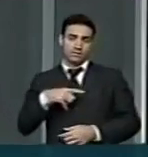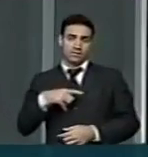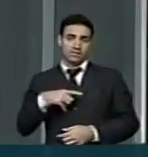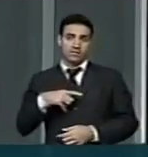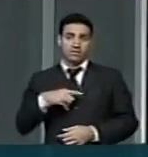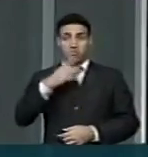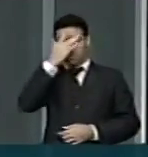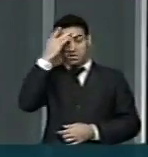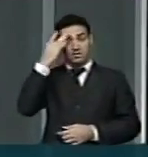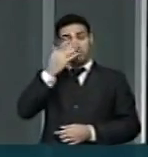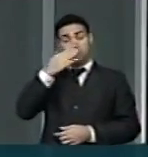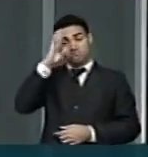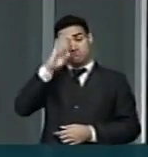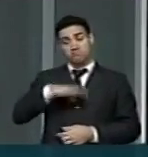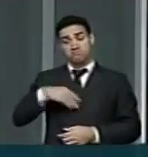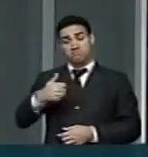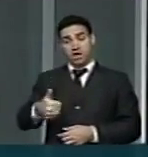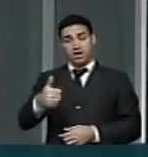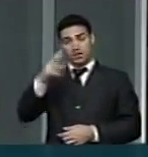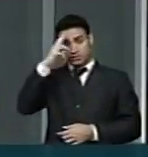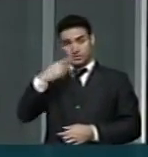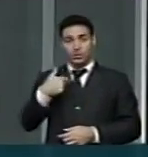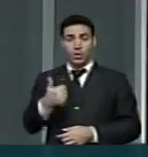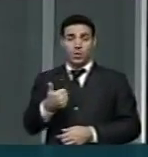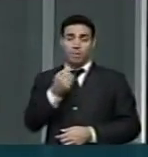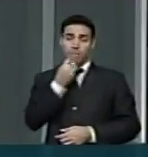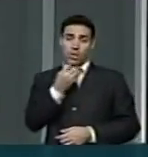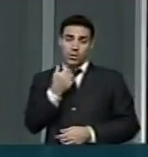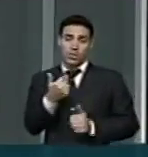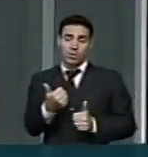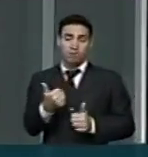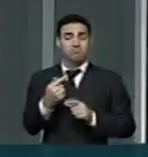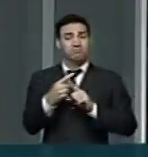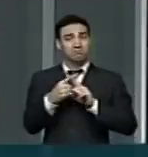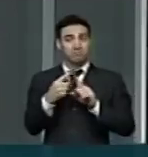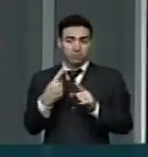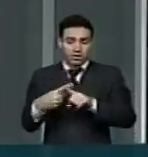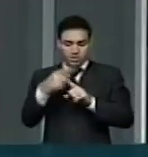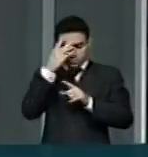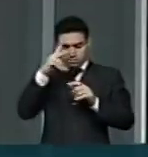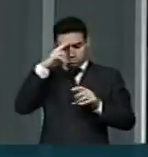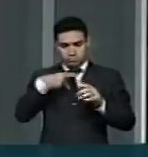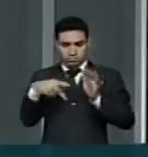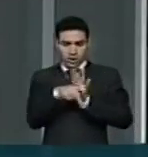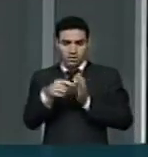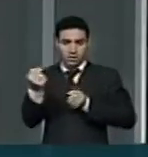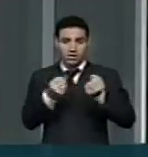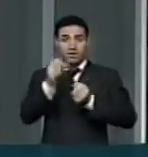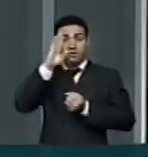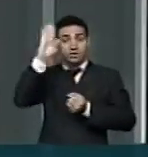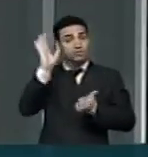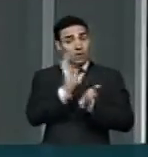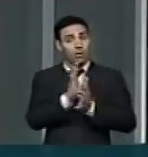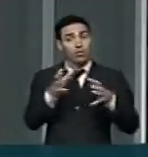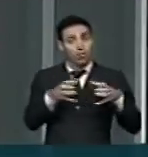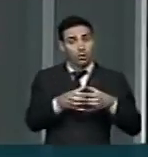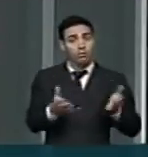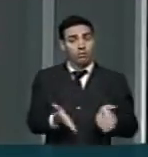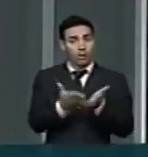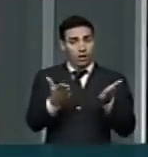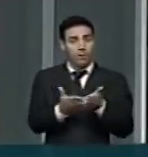vista do bem-estar individual, é uma coisa positiva, já que, principalmente, as classes mais baixas estão tendo acesso